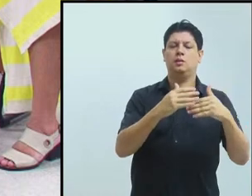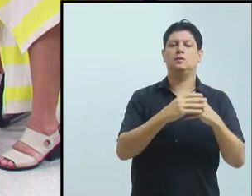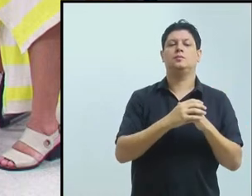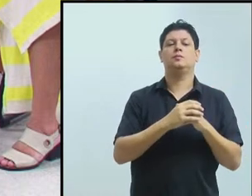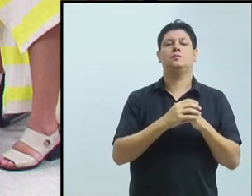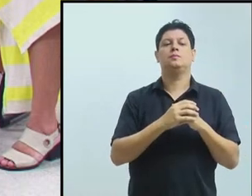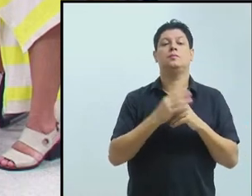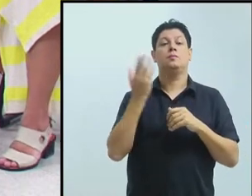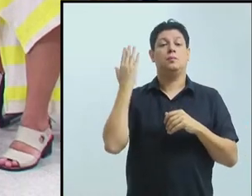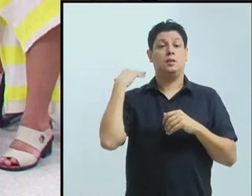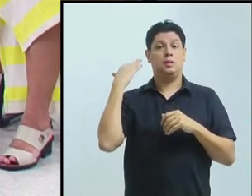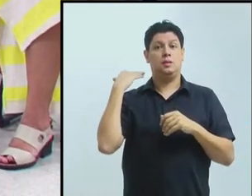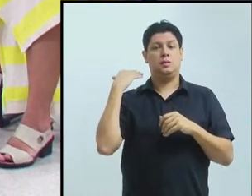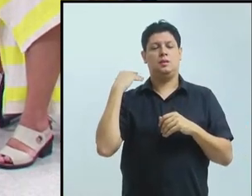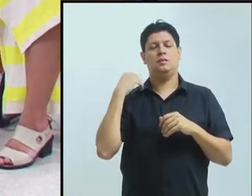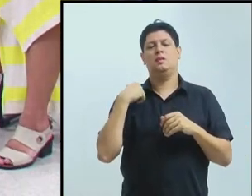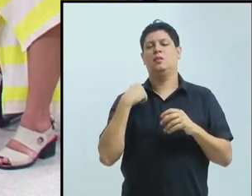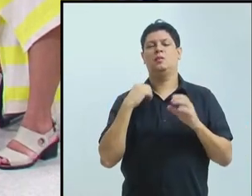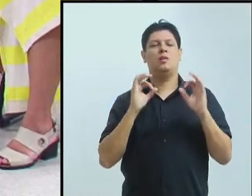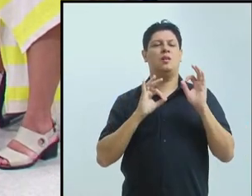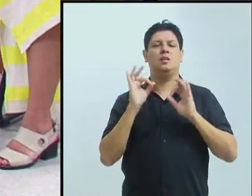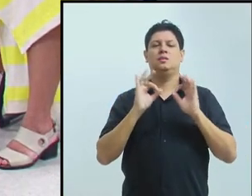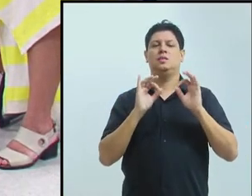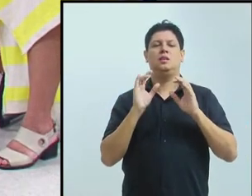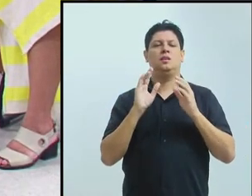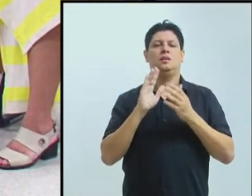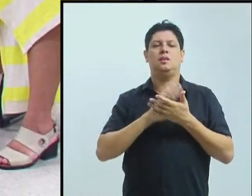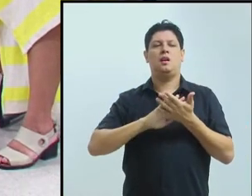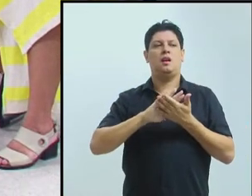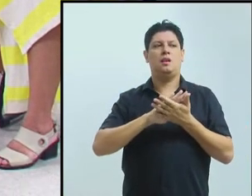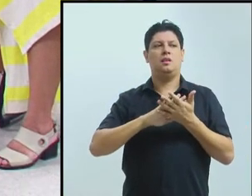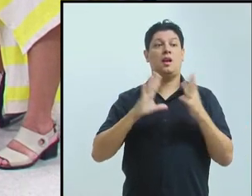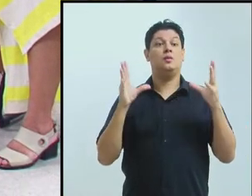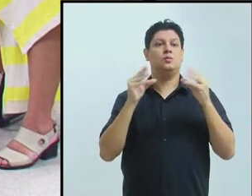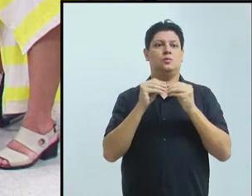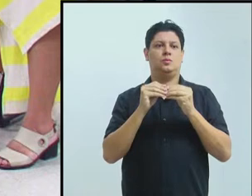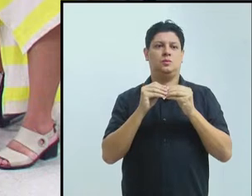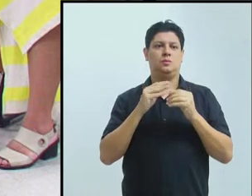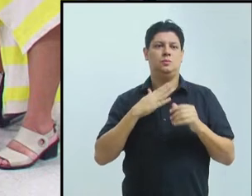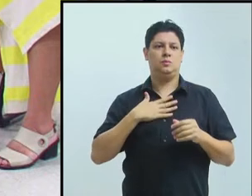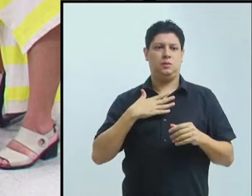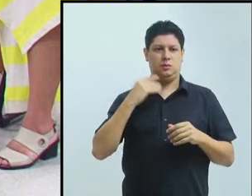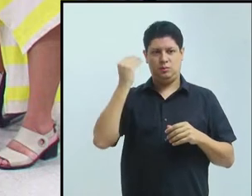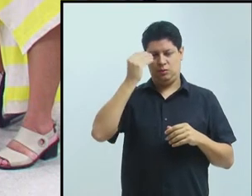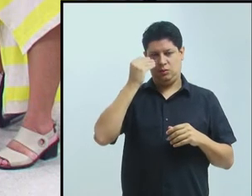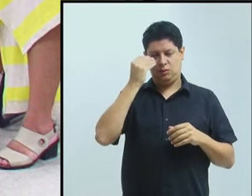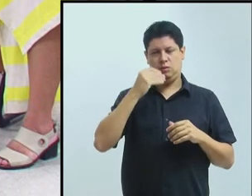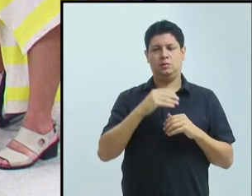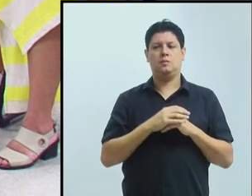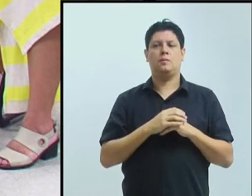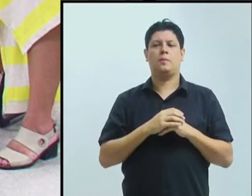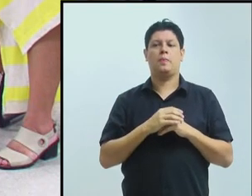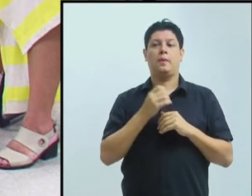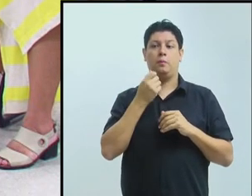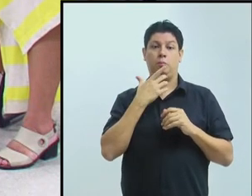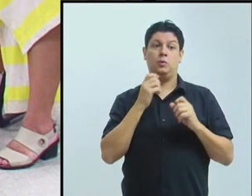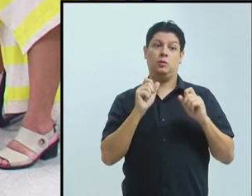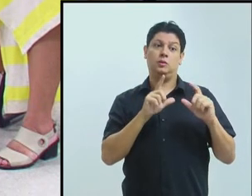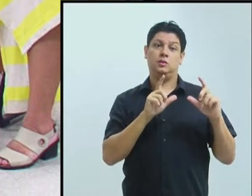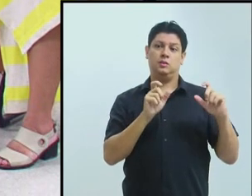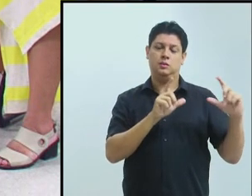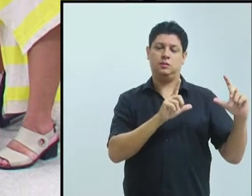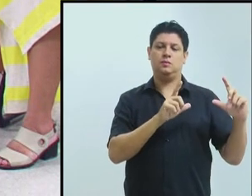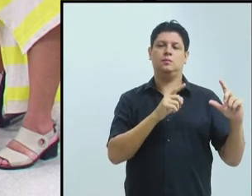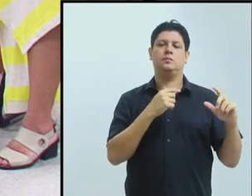Eu deixei muita coisa fora, mas eu tenho trabalhado um pouco nisso, até porque eu não quero que se perca a memória disso. Mas eu acho que a importância